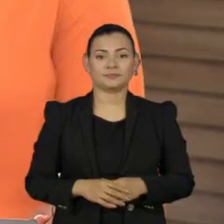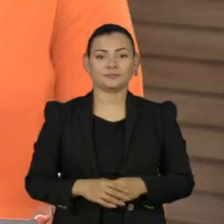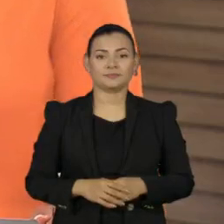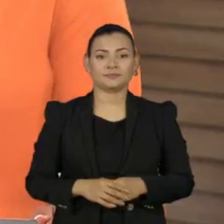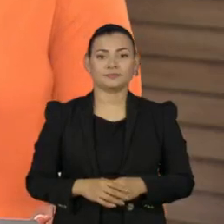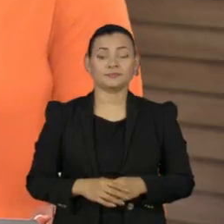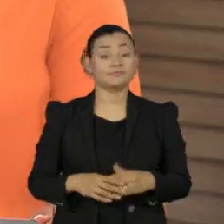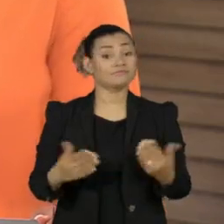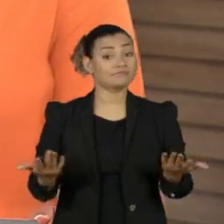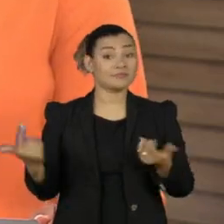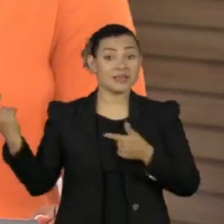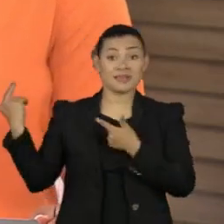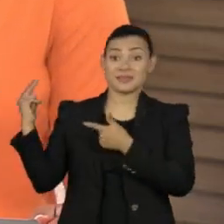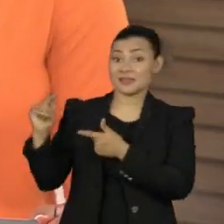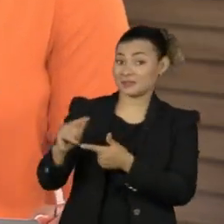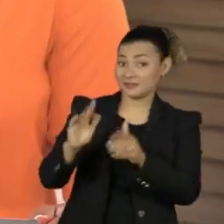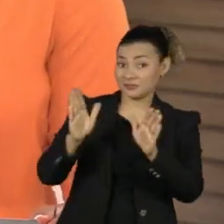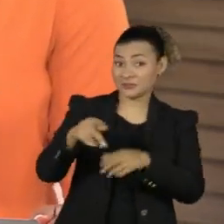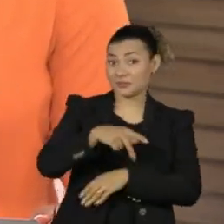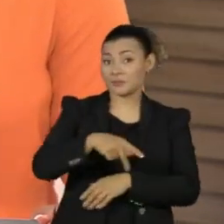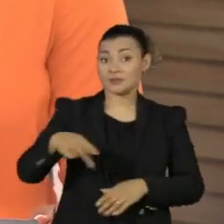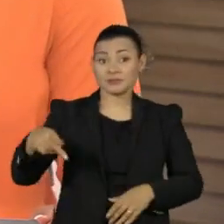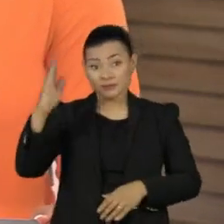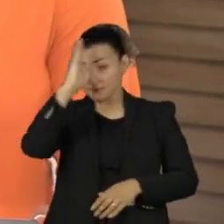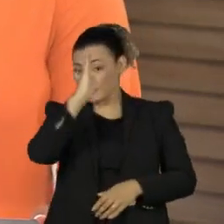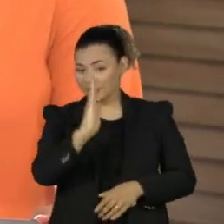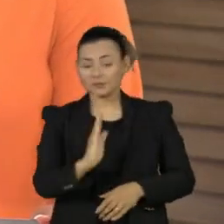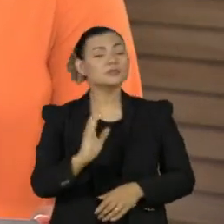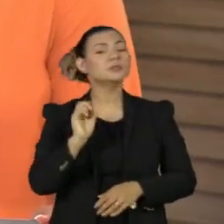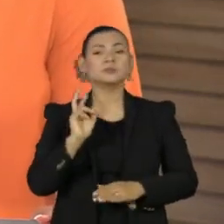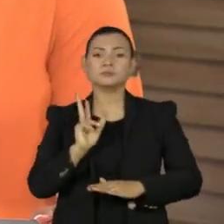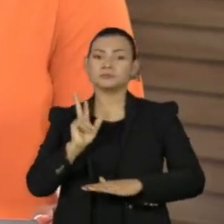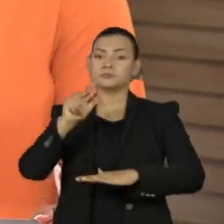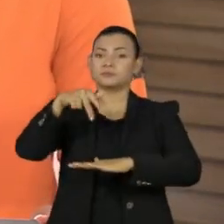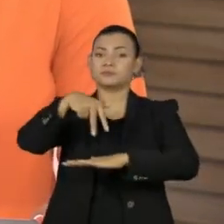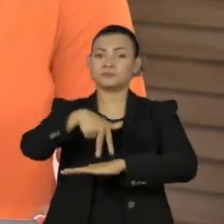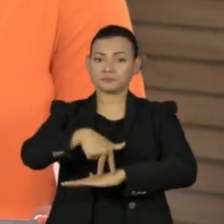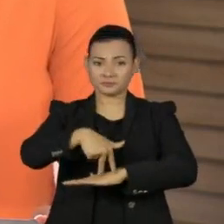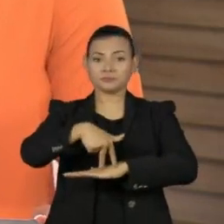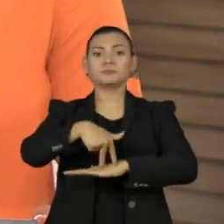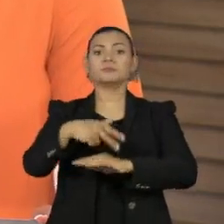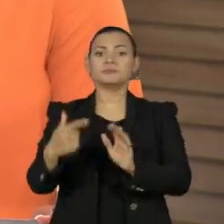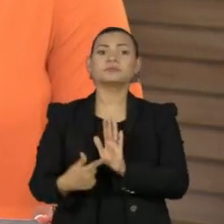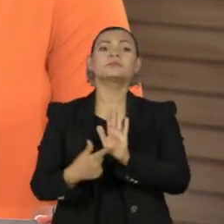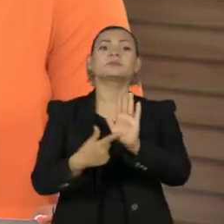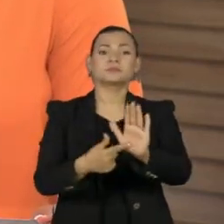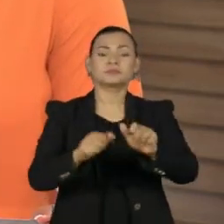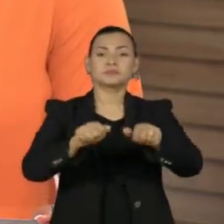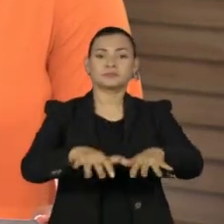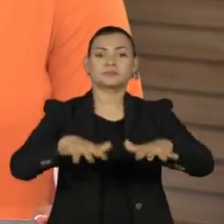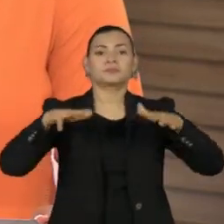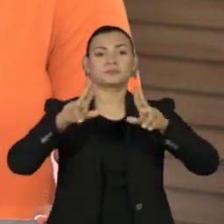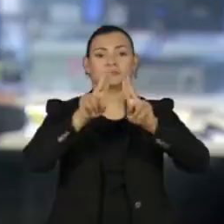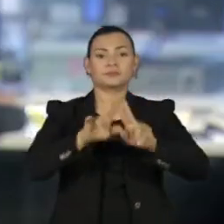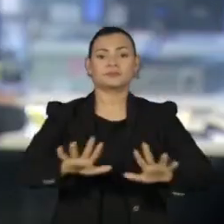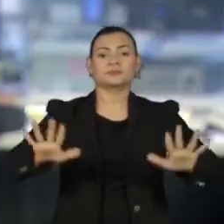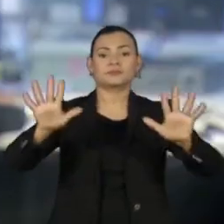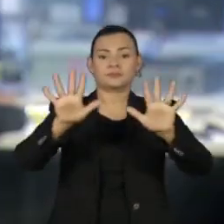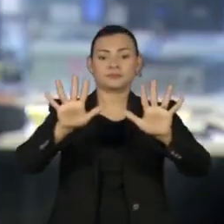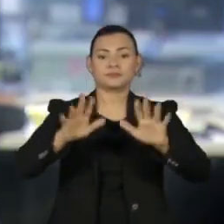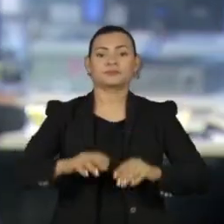Como é tradição, o presidente do Brasil abriu a 77ª Assembleia das Nações Unidas.